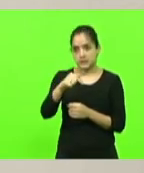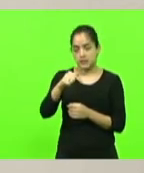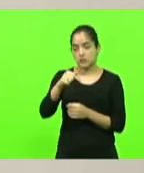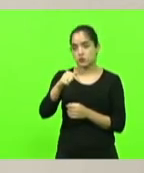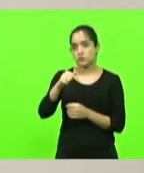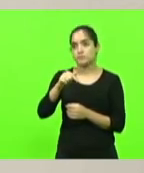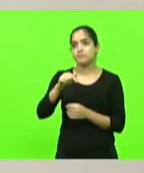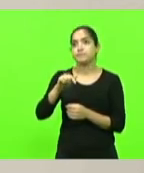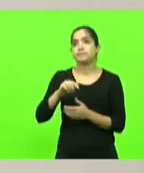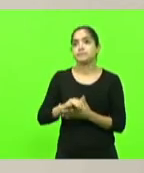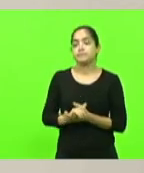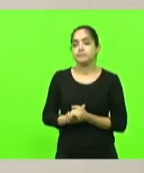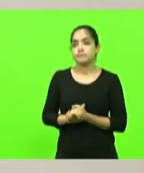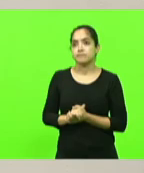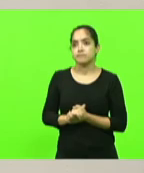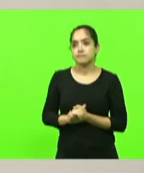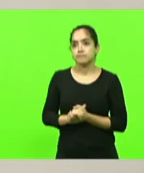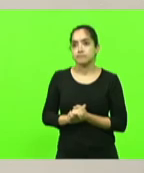segundos